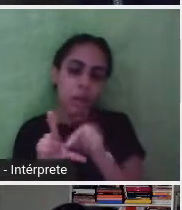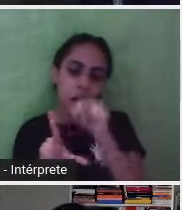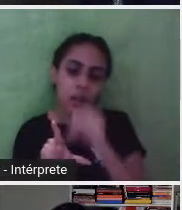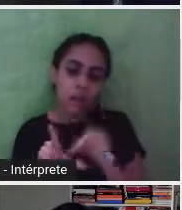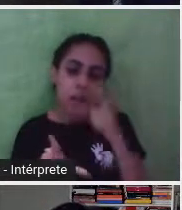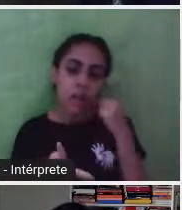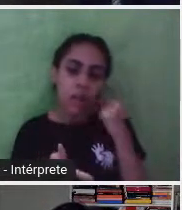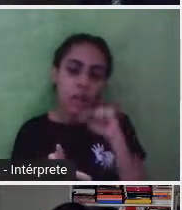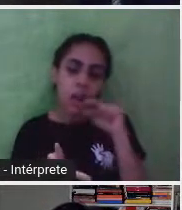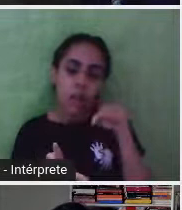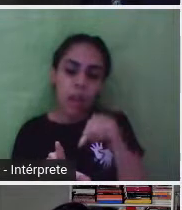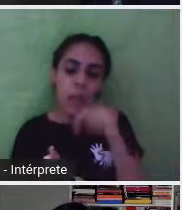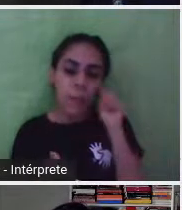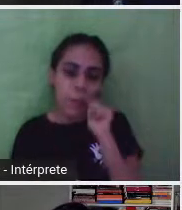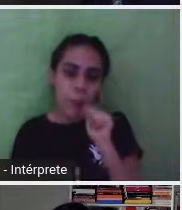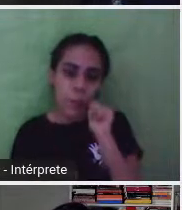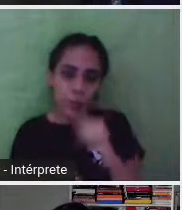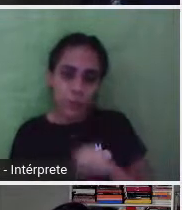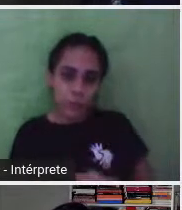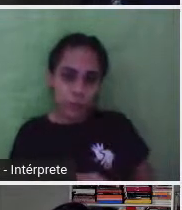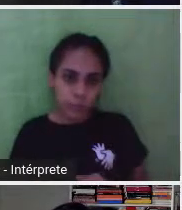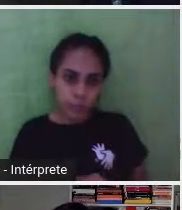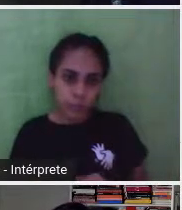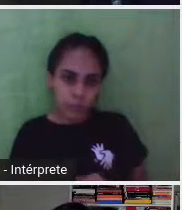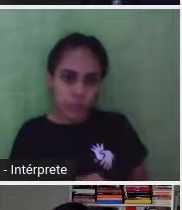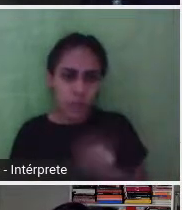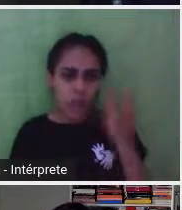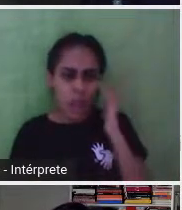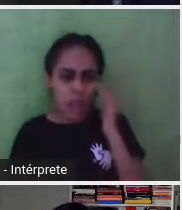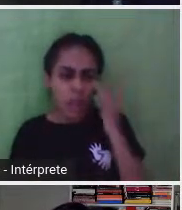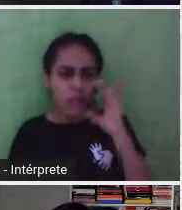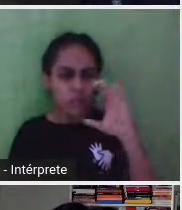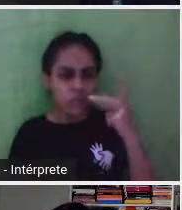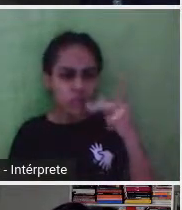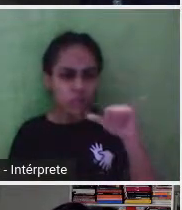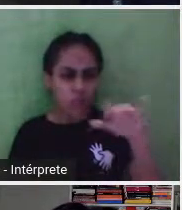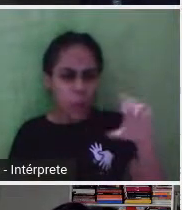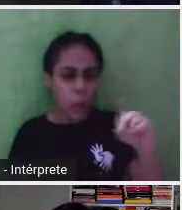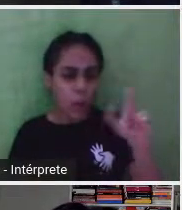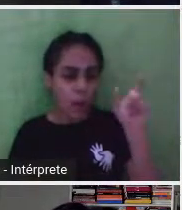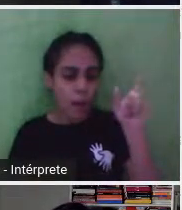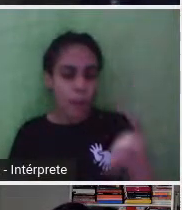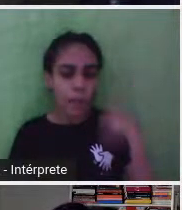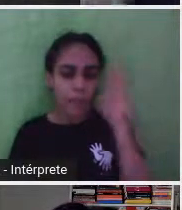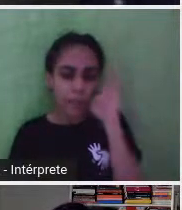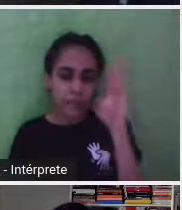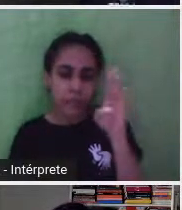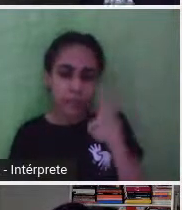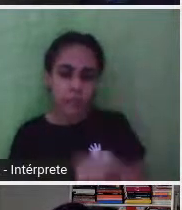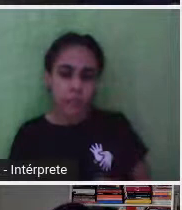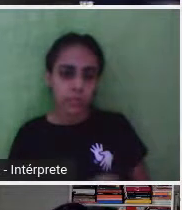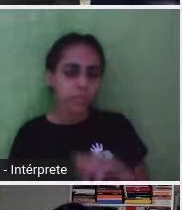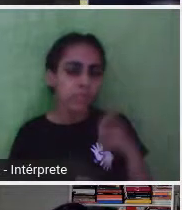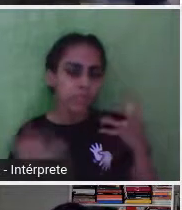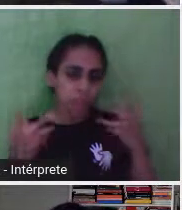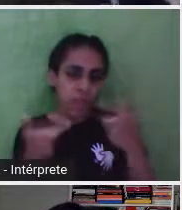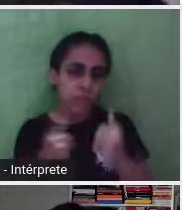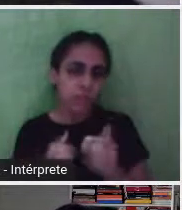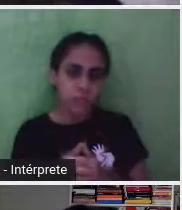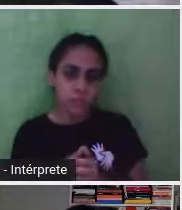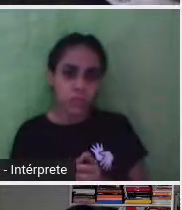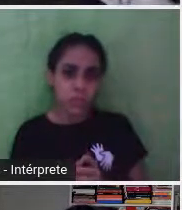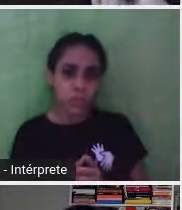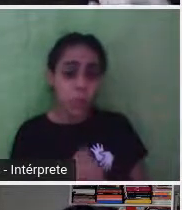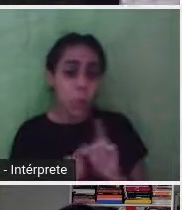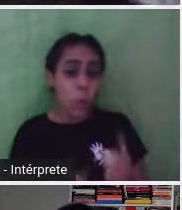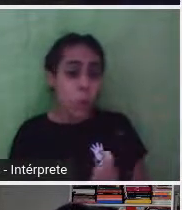mulher do Chicó. Chicó, eu acho que o nome dele é, que é o personagem principal. Fantástico. Fantástico. Só